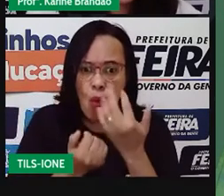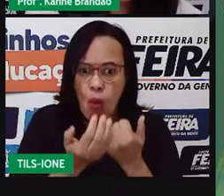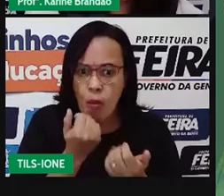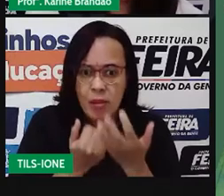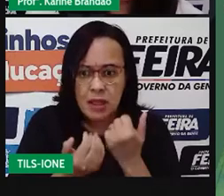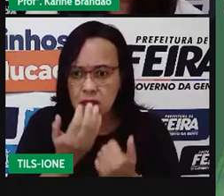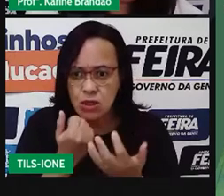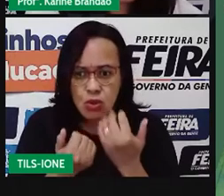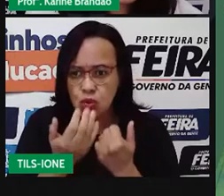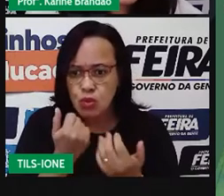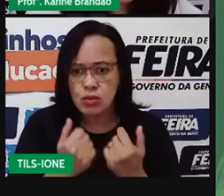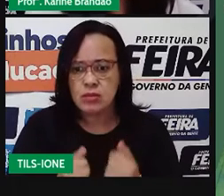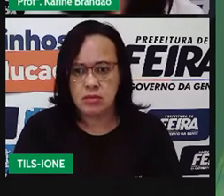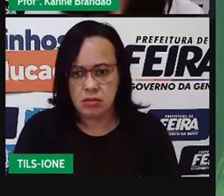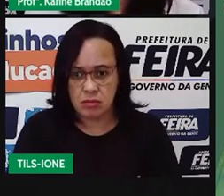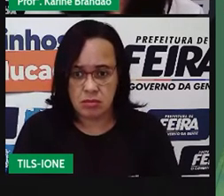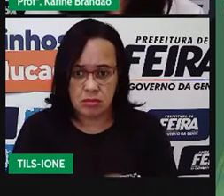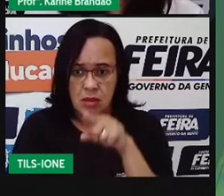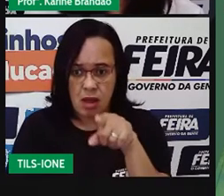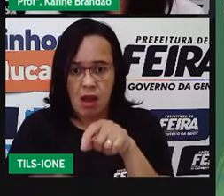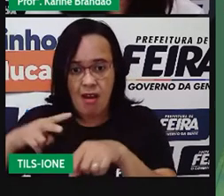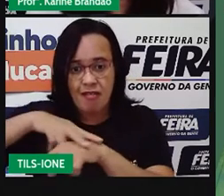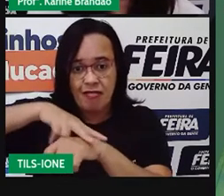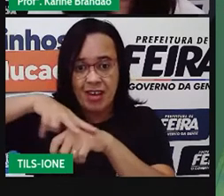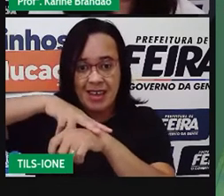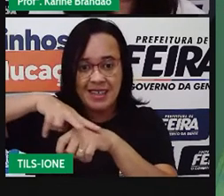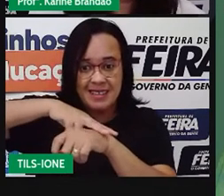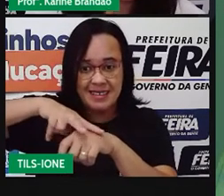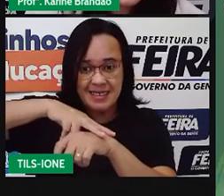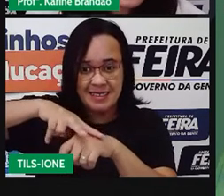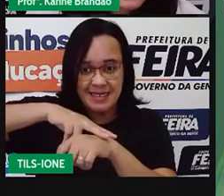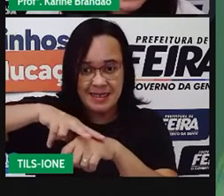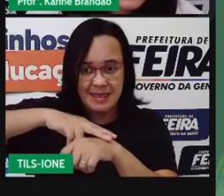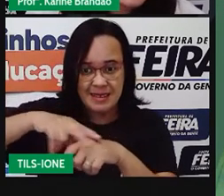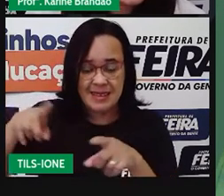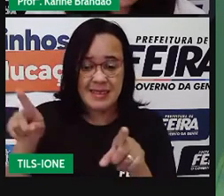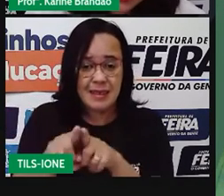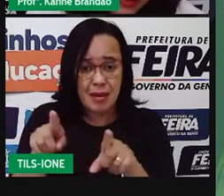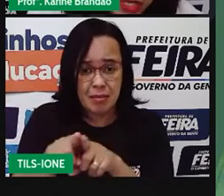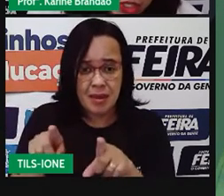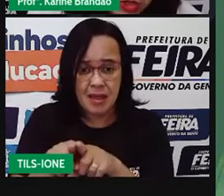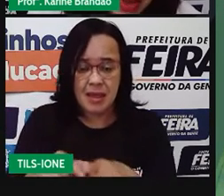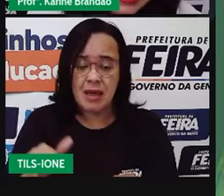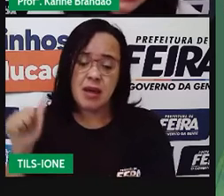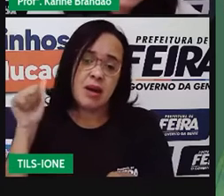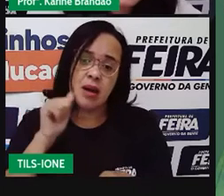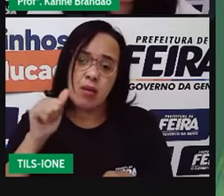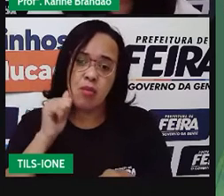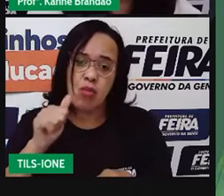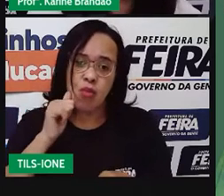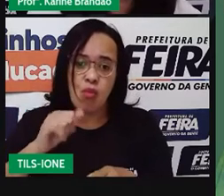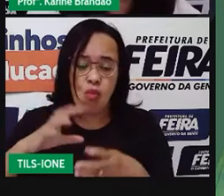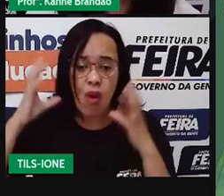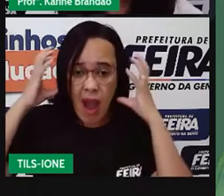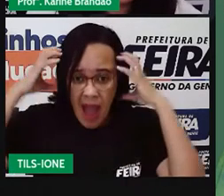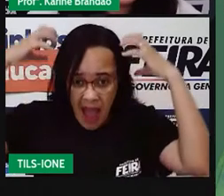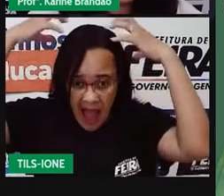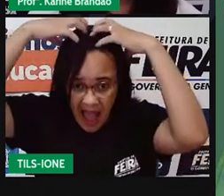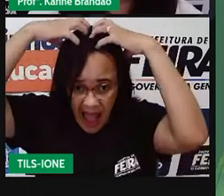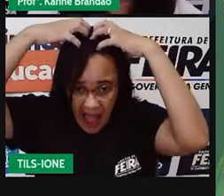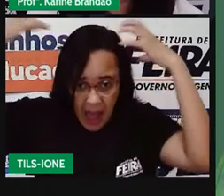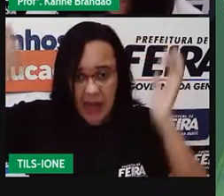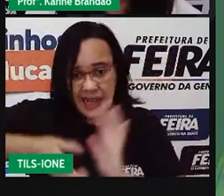também um lobo a Deus. A fêmea se alimentando, né? Da cabeça aí, tanto que não existe mais a cabeça desse macho.